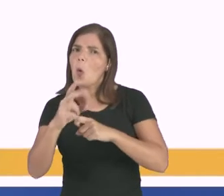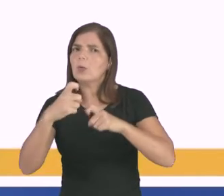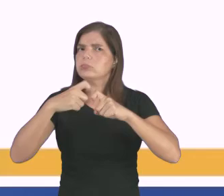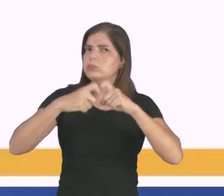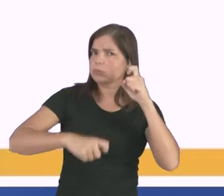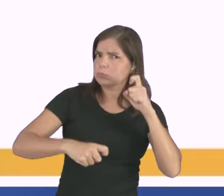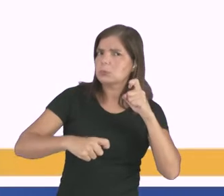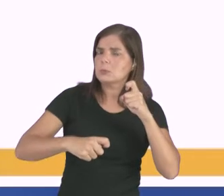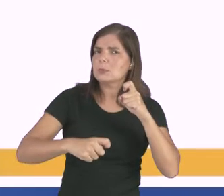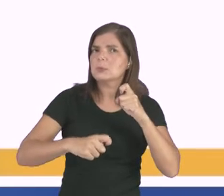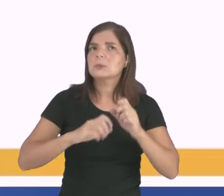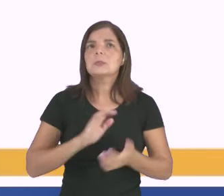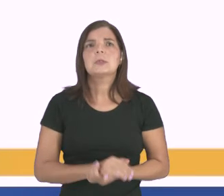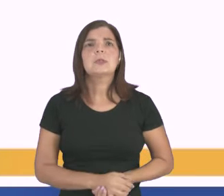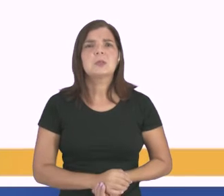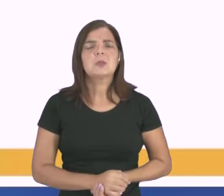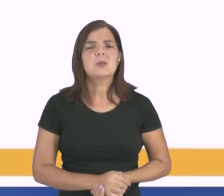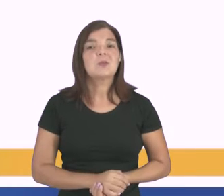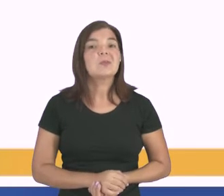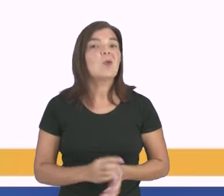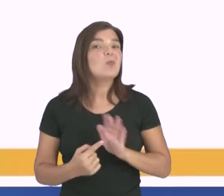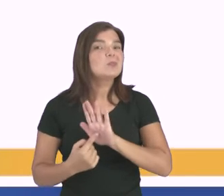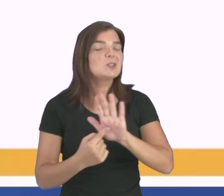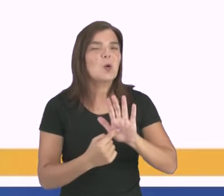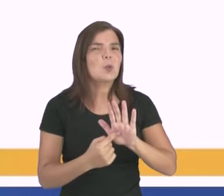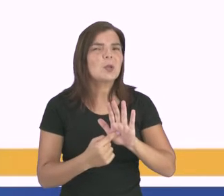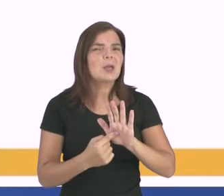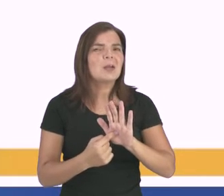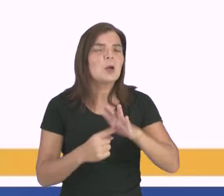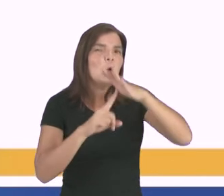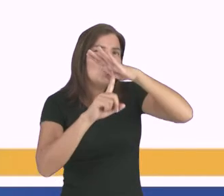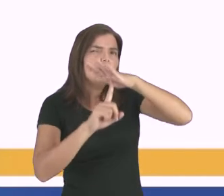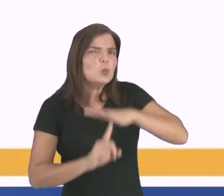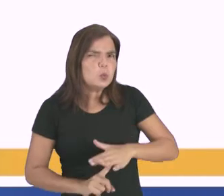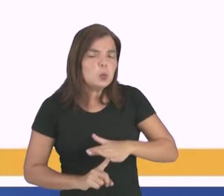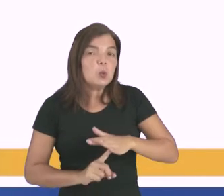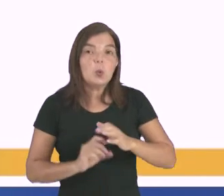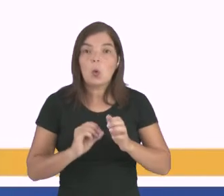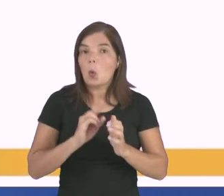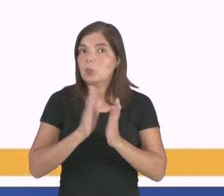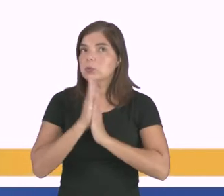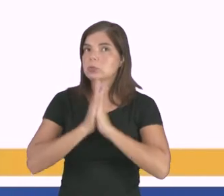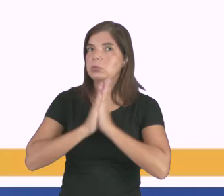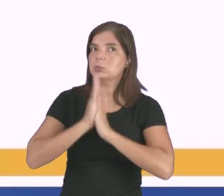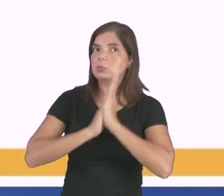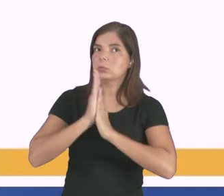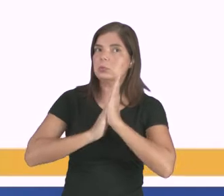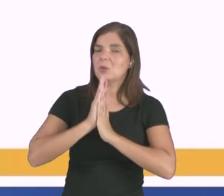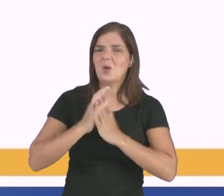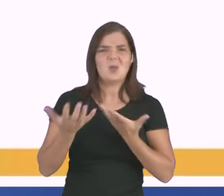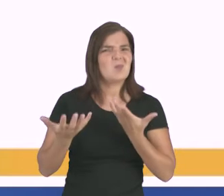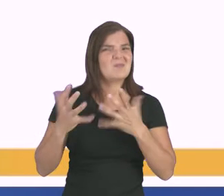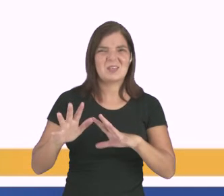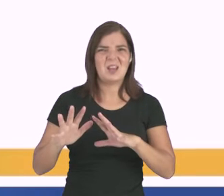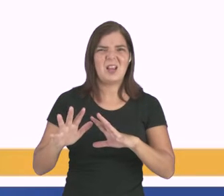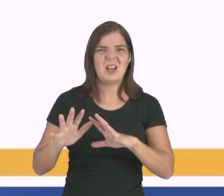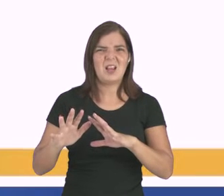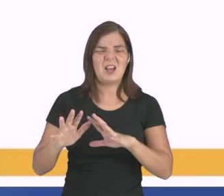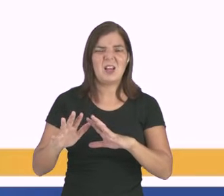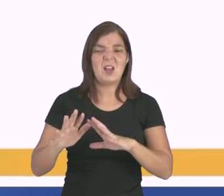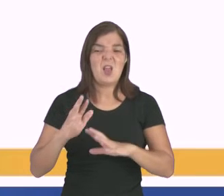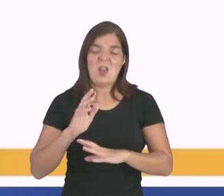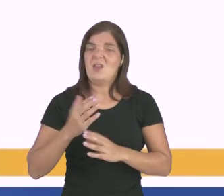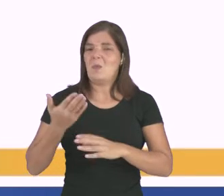apresentar sinais de depressão ou ansiedade. Elas vão ser reclusas, seja, elas não vão querer sair, vão